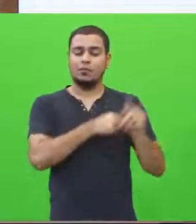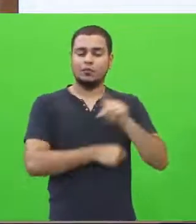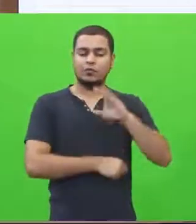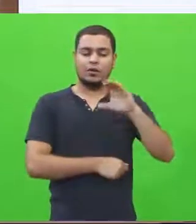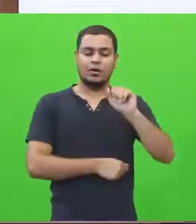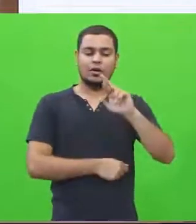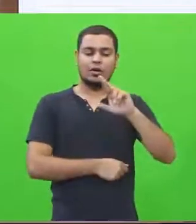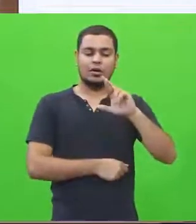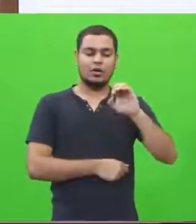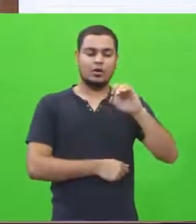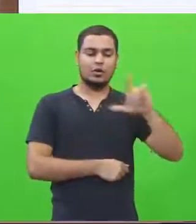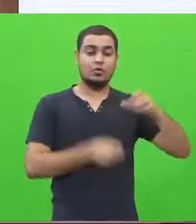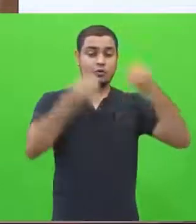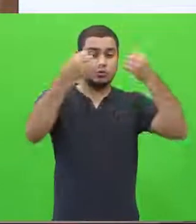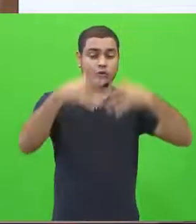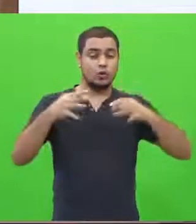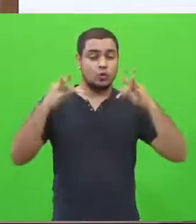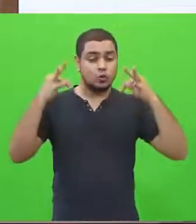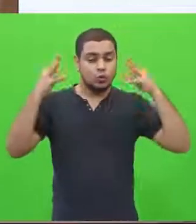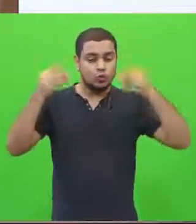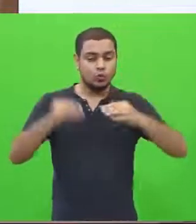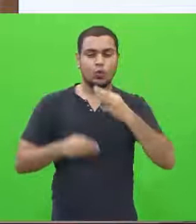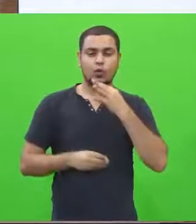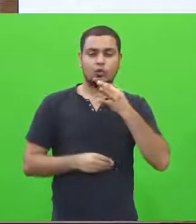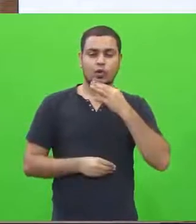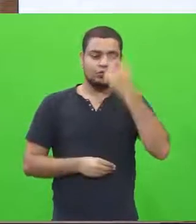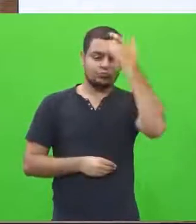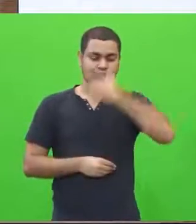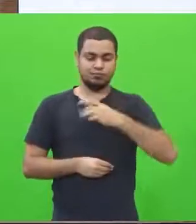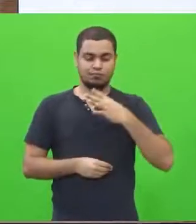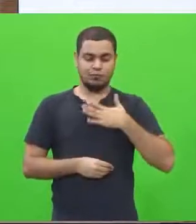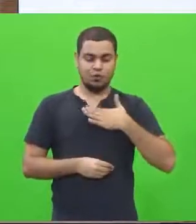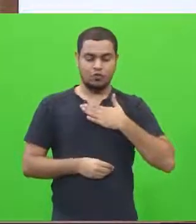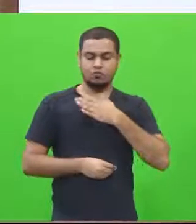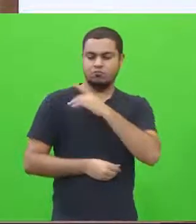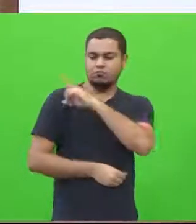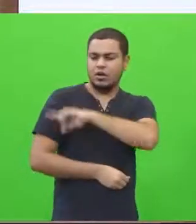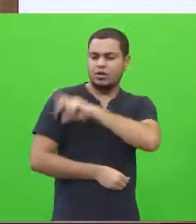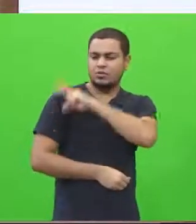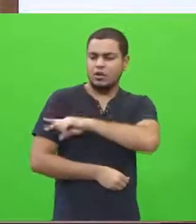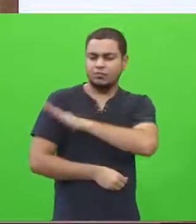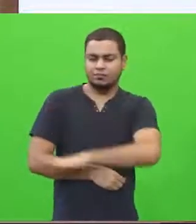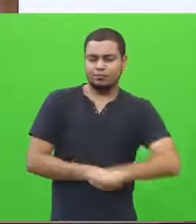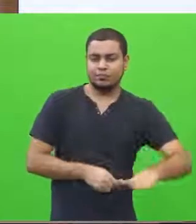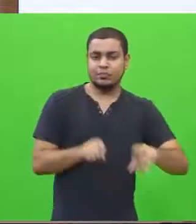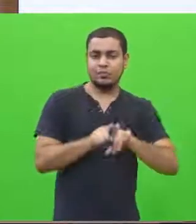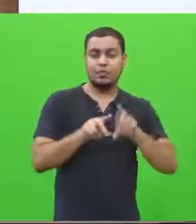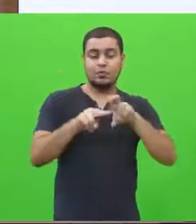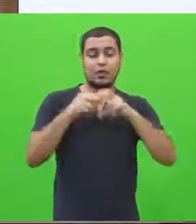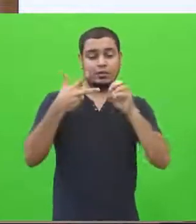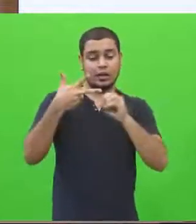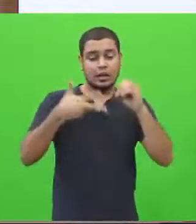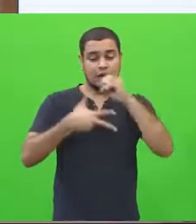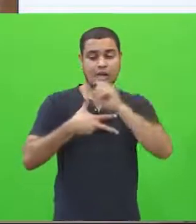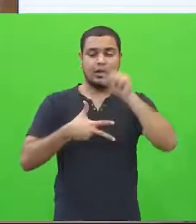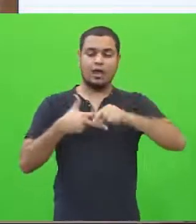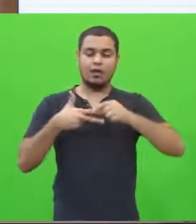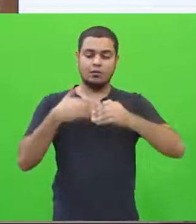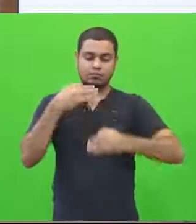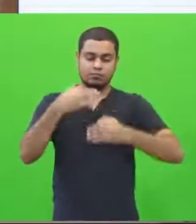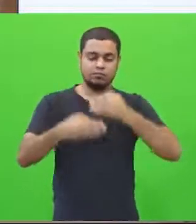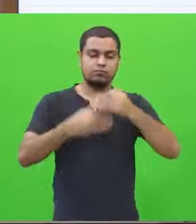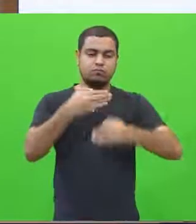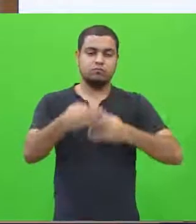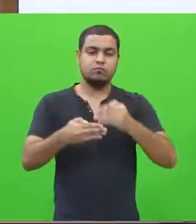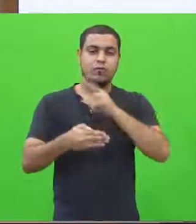vai pegar todo o teu conhecimento desde o lado fundamental, porque o Enem ele é um processo, ou seja,